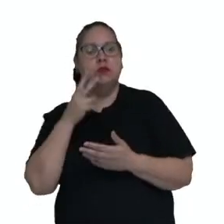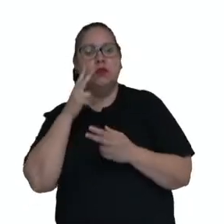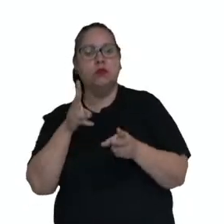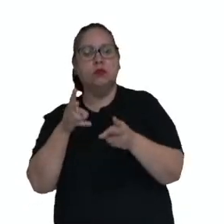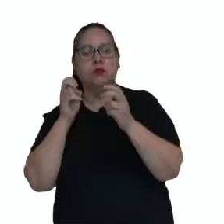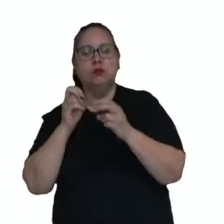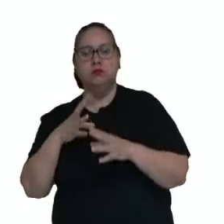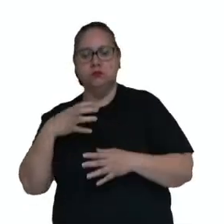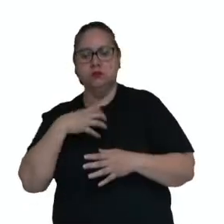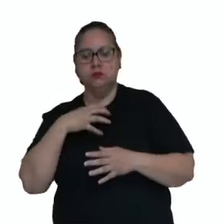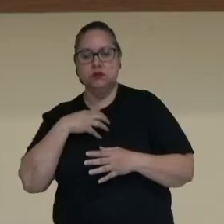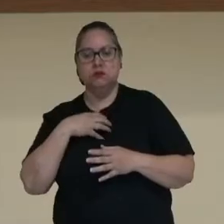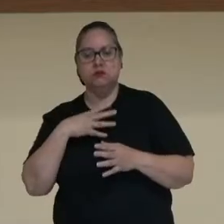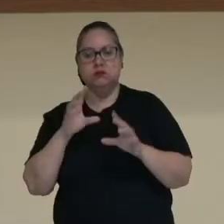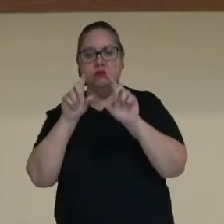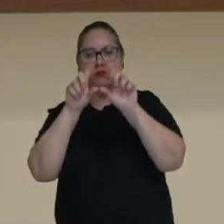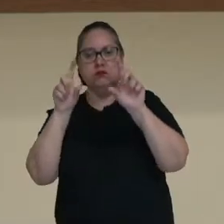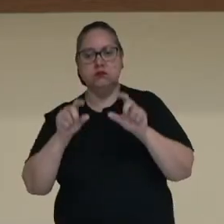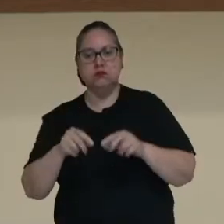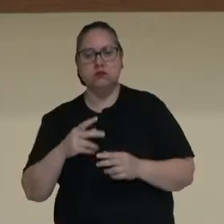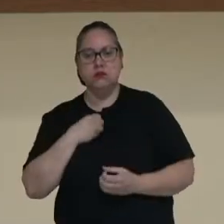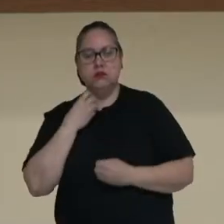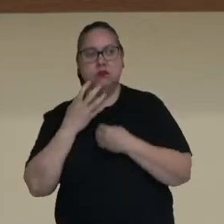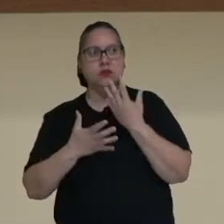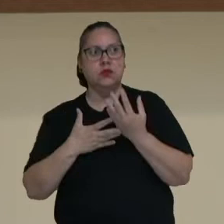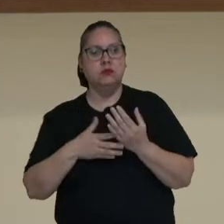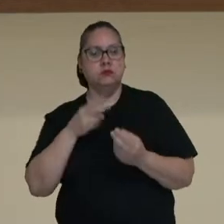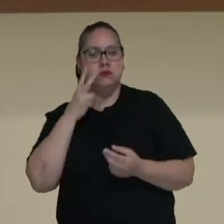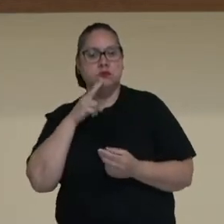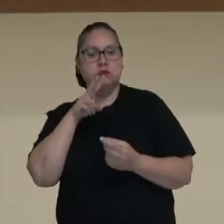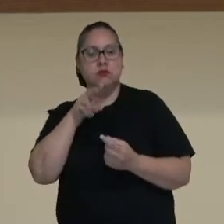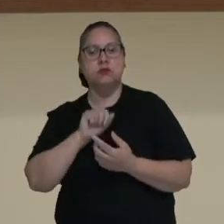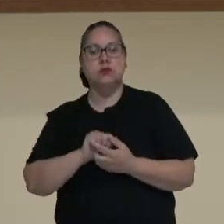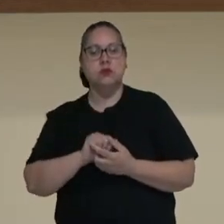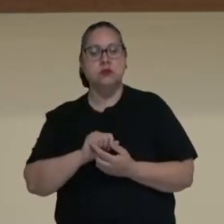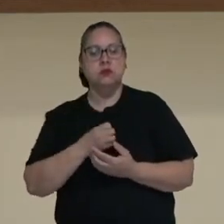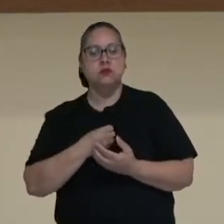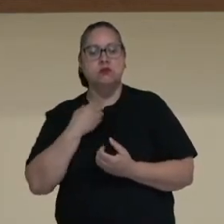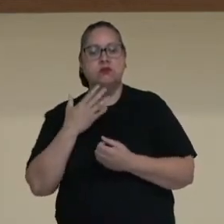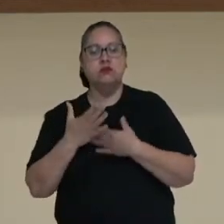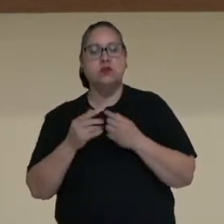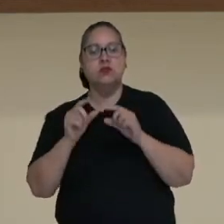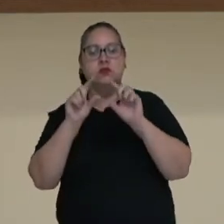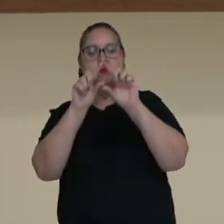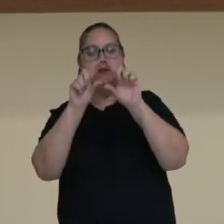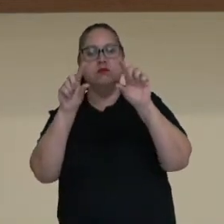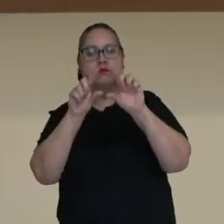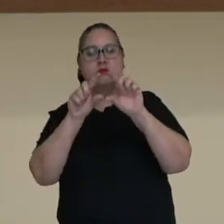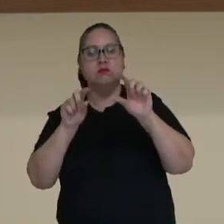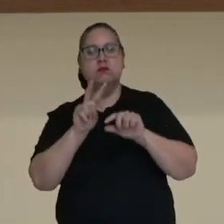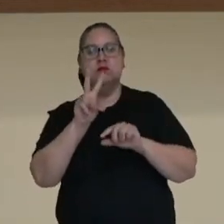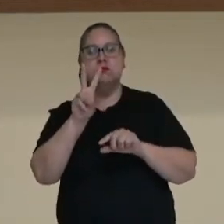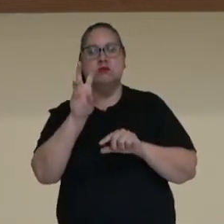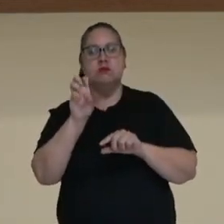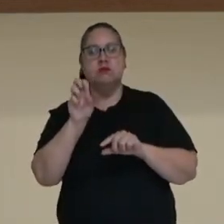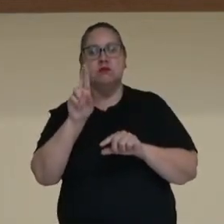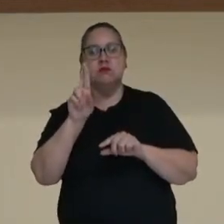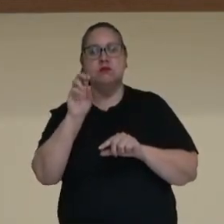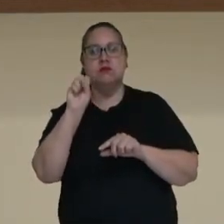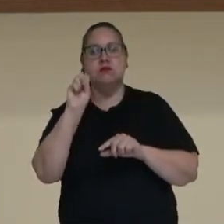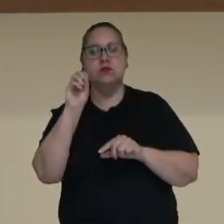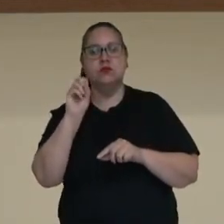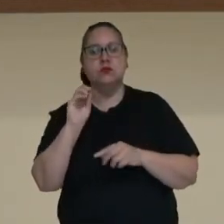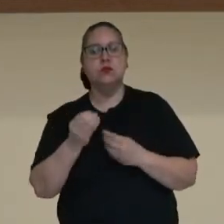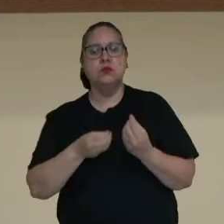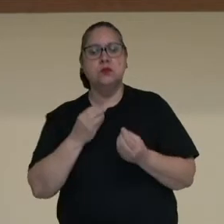no formato do poema? Eu vejo que o poema está escrito em versos. E verso, qual é